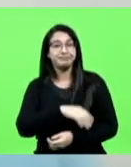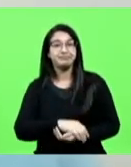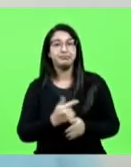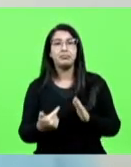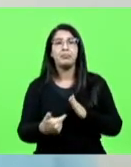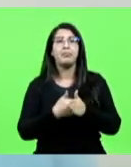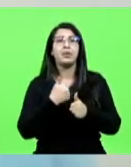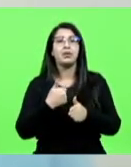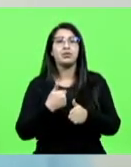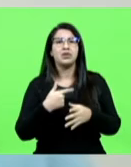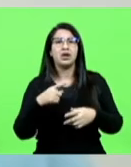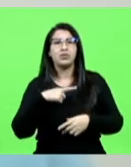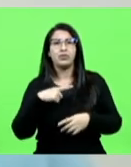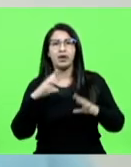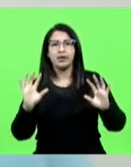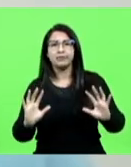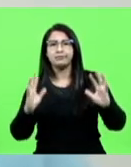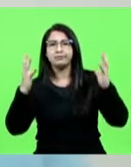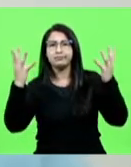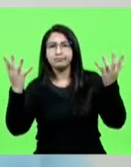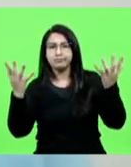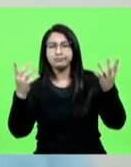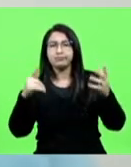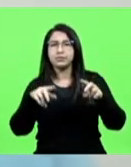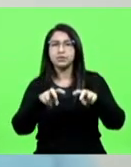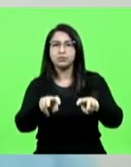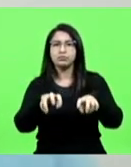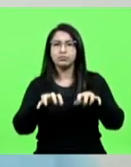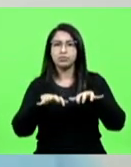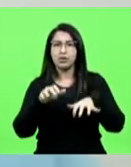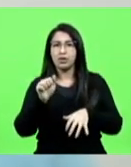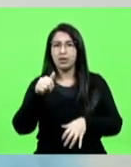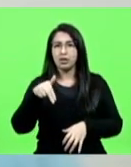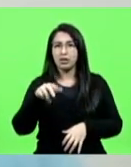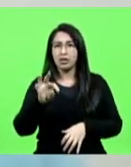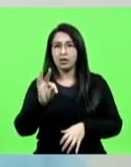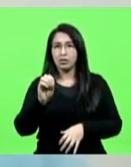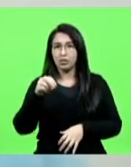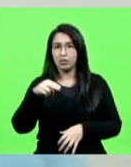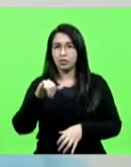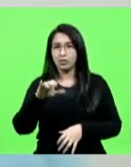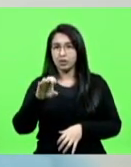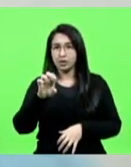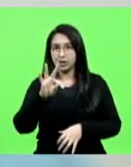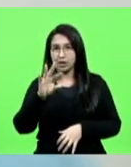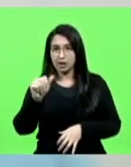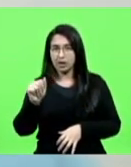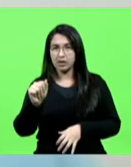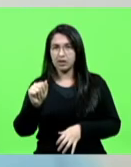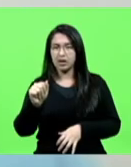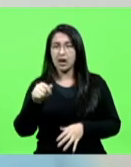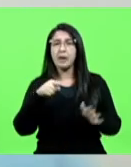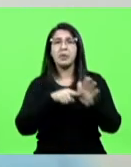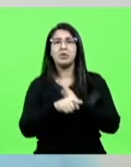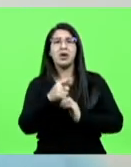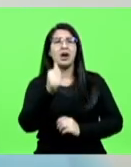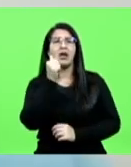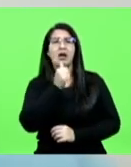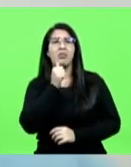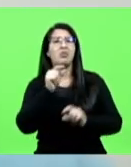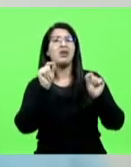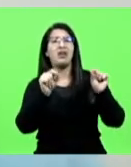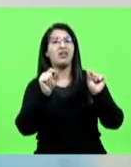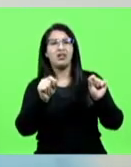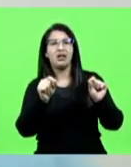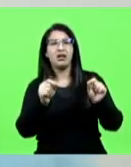no auditório Antonieta de Barros, mas quem é essa Antonieta? E aí eu disse, ué, vocês não sabem